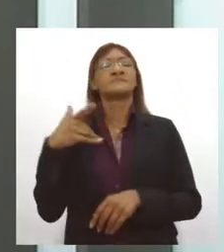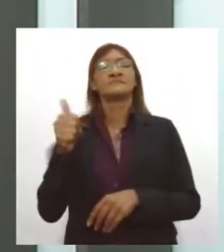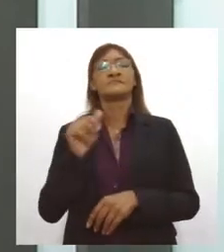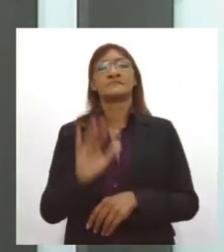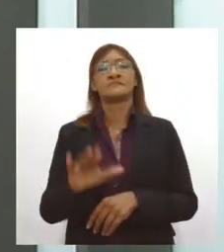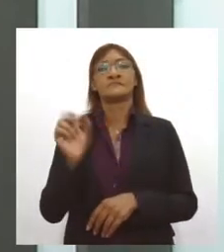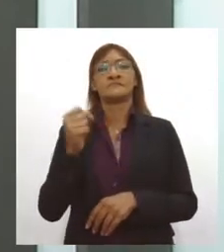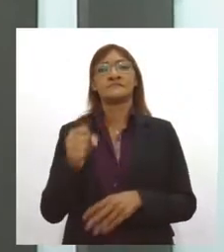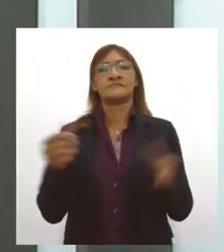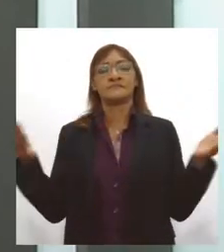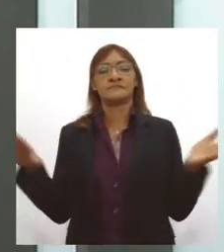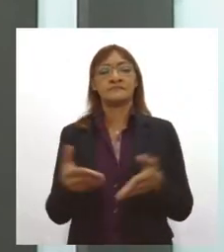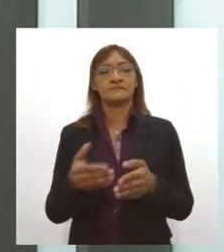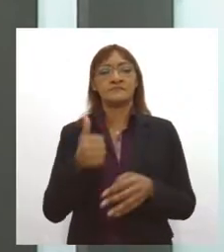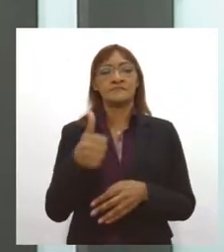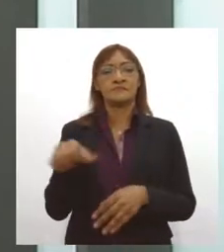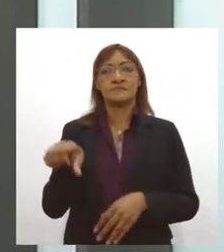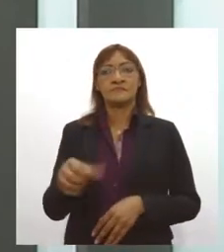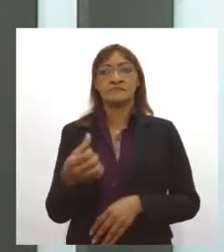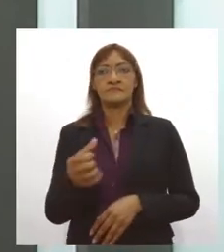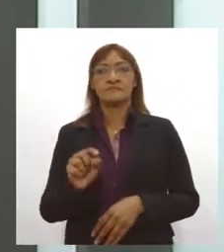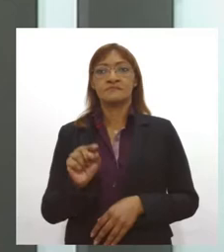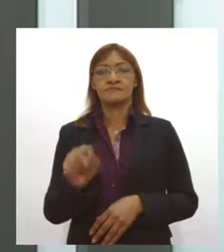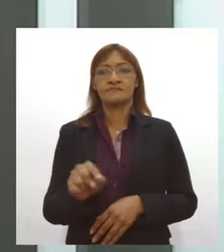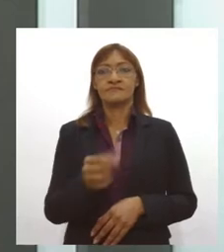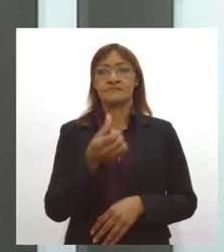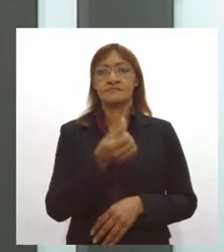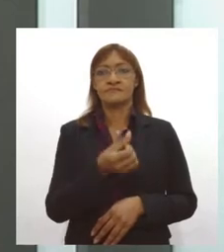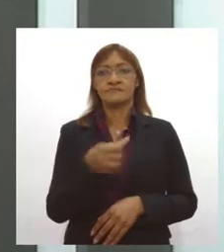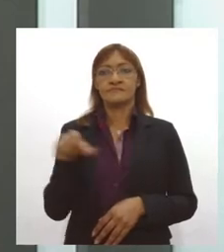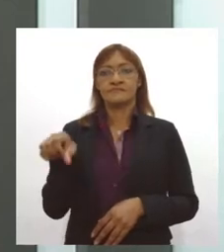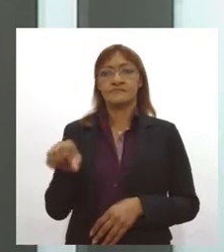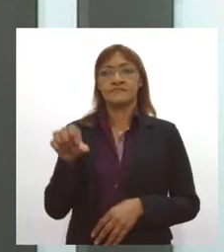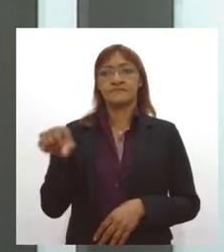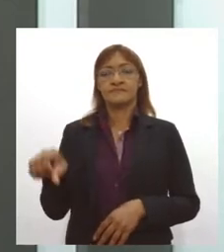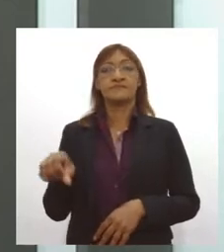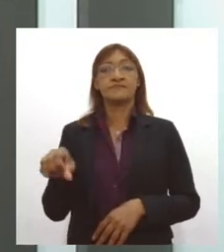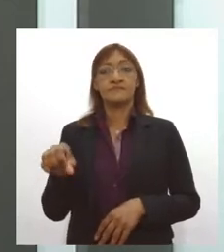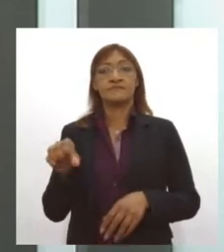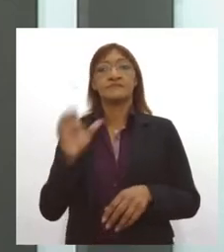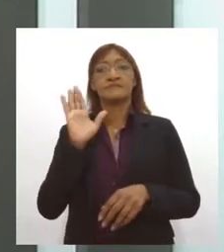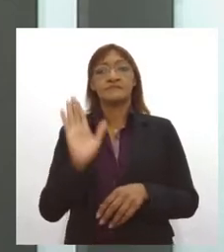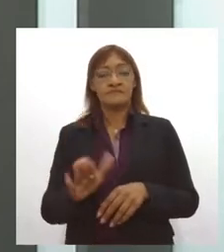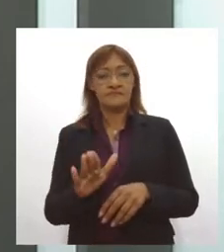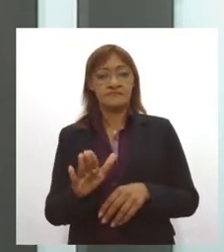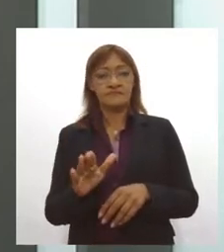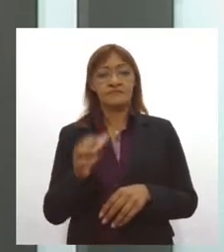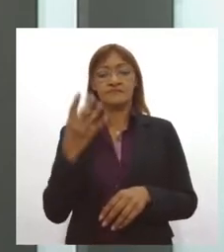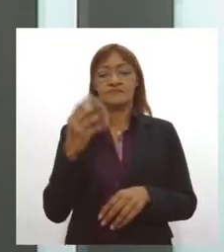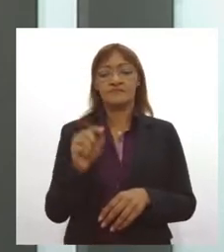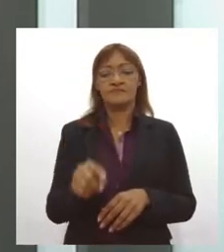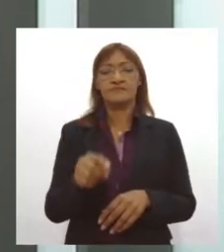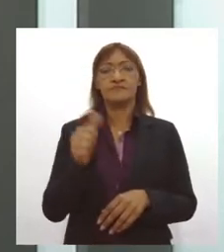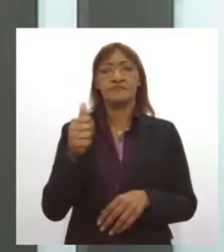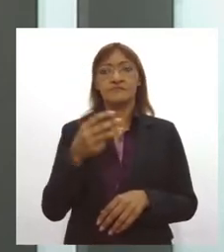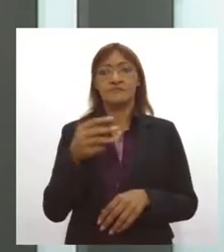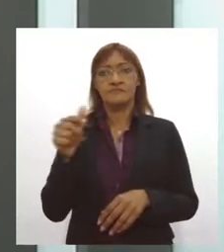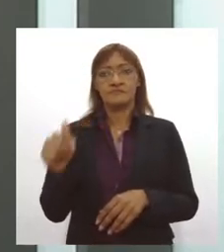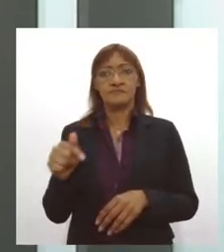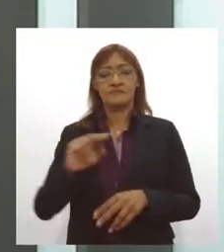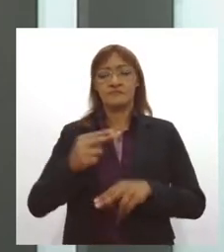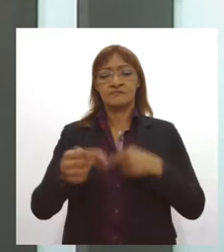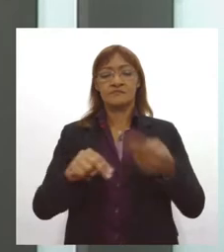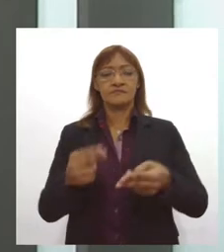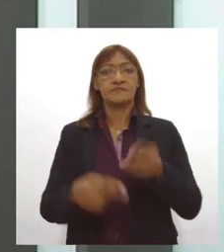Sergipe contabiliza 196.699 casos e 4.137 óbitos. Neste